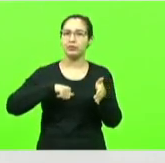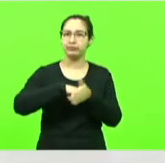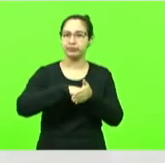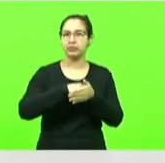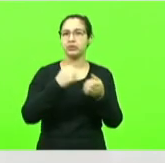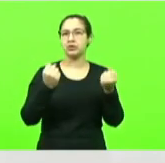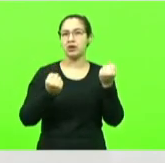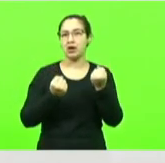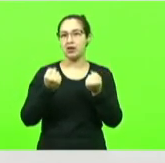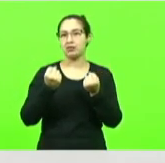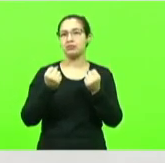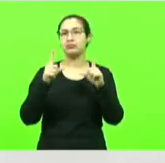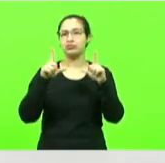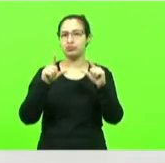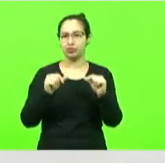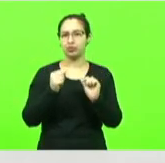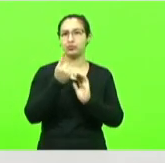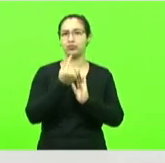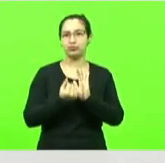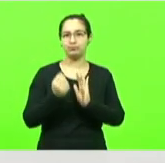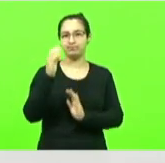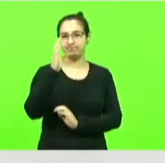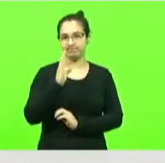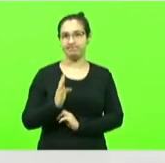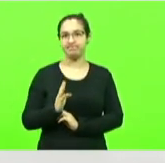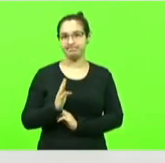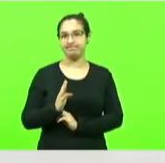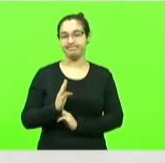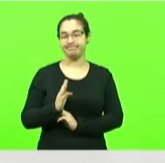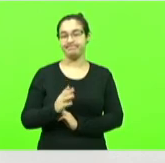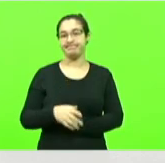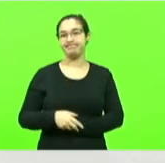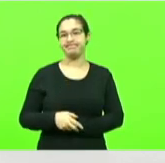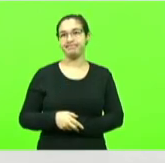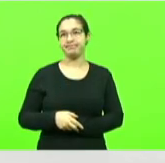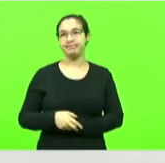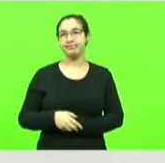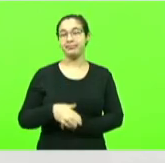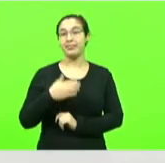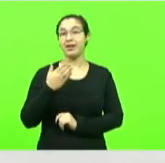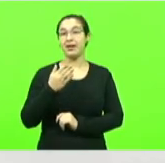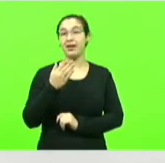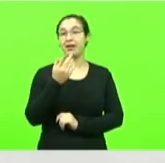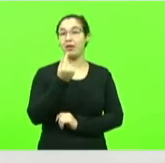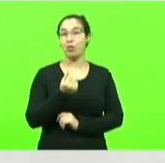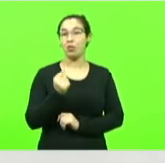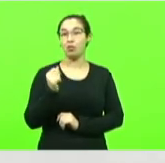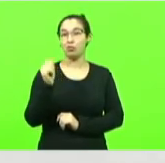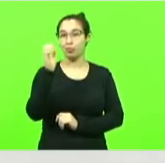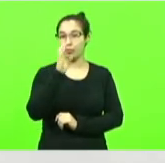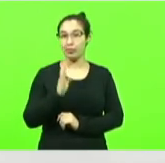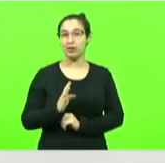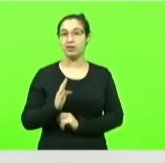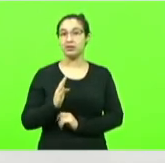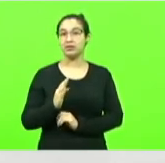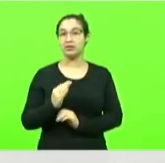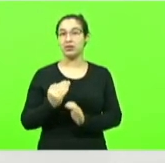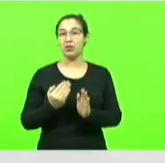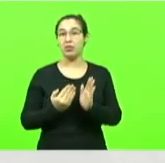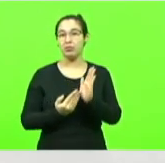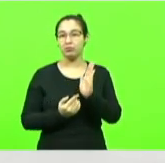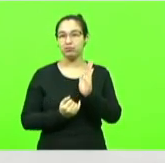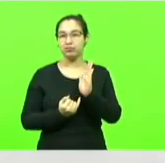é nisso que nós temos que pensar o custo Brasil é elevado por muitas coisas que não é só carga